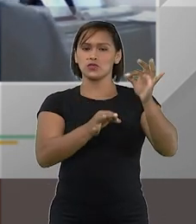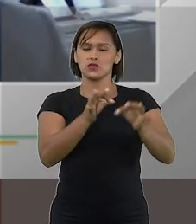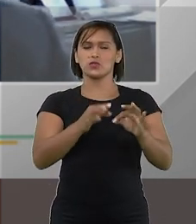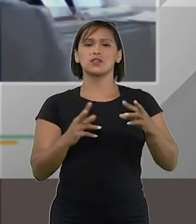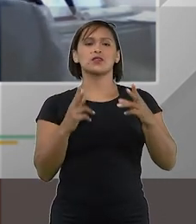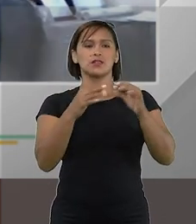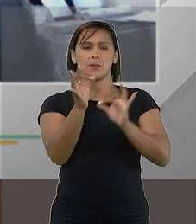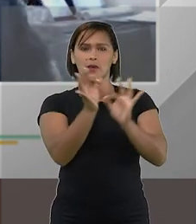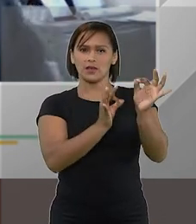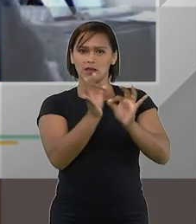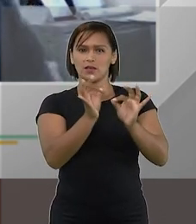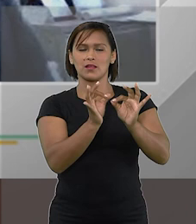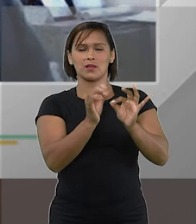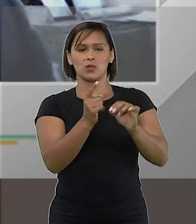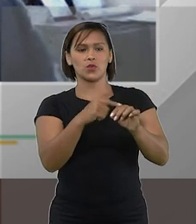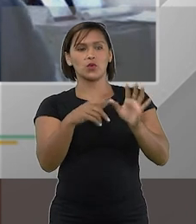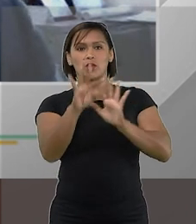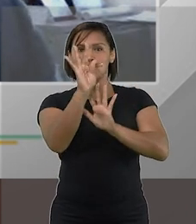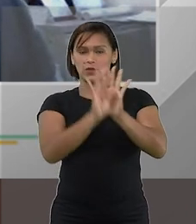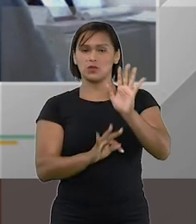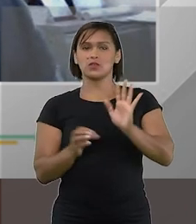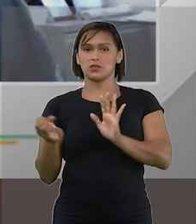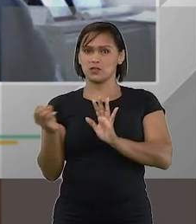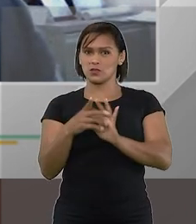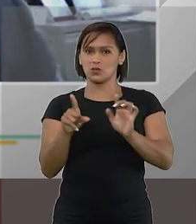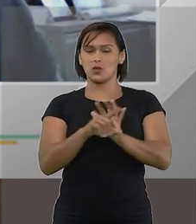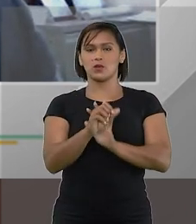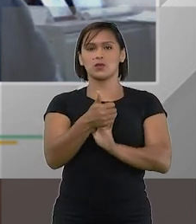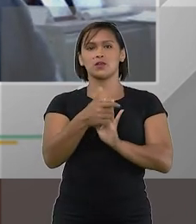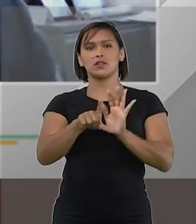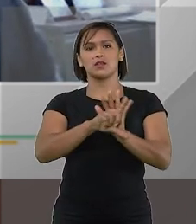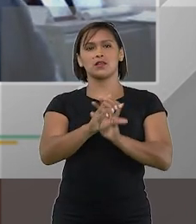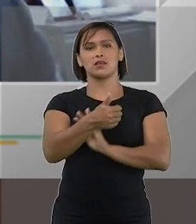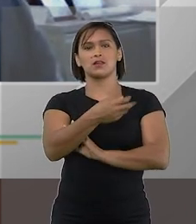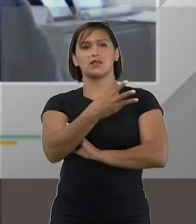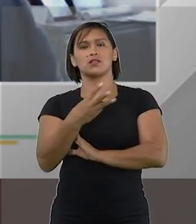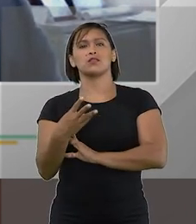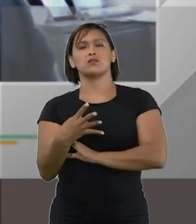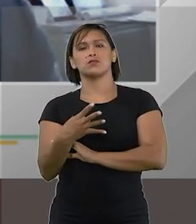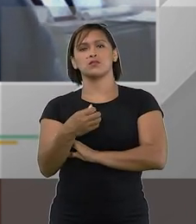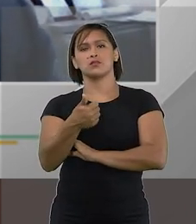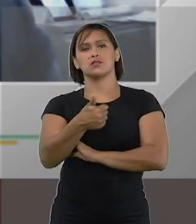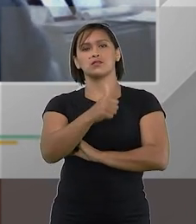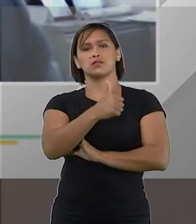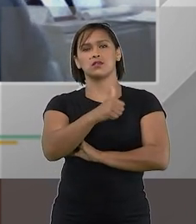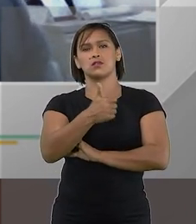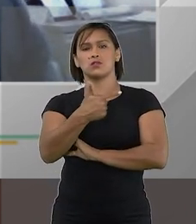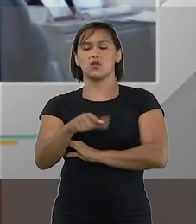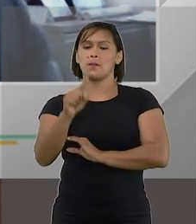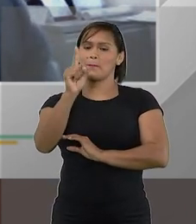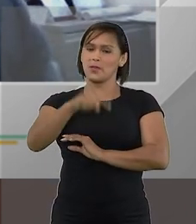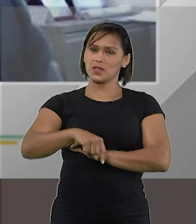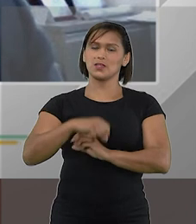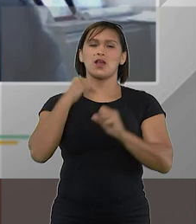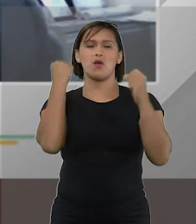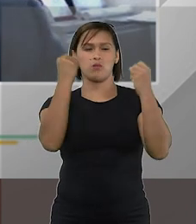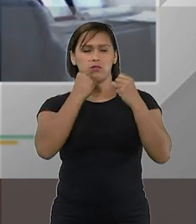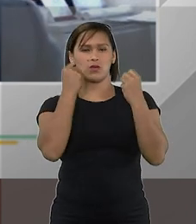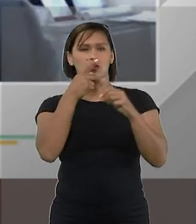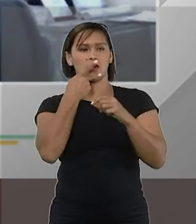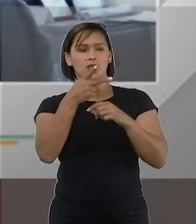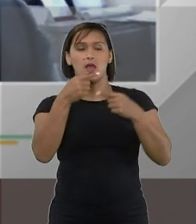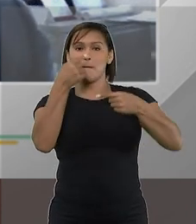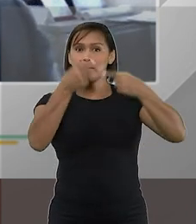que elaborou o 1397 e o texto atual é da 14112 mas esse era um ponto polêmico e na